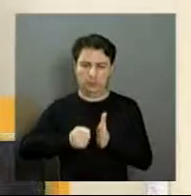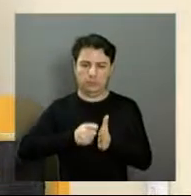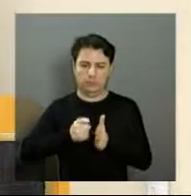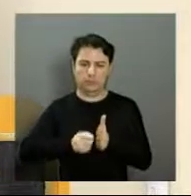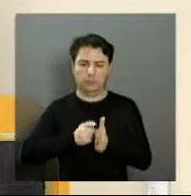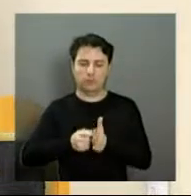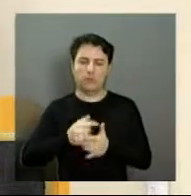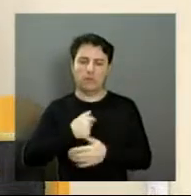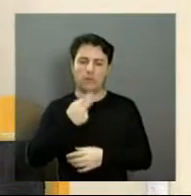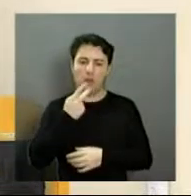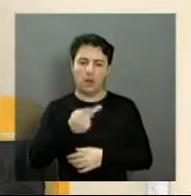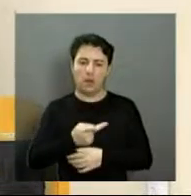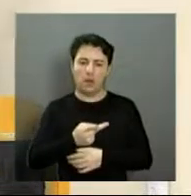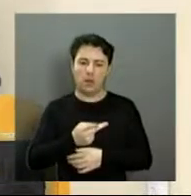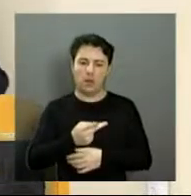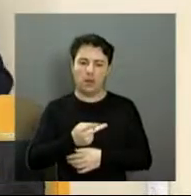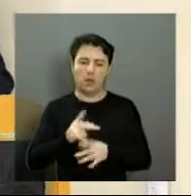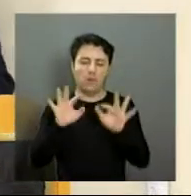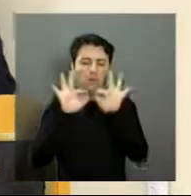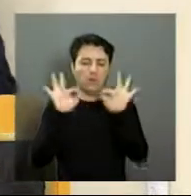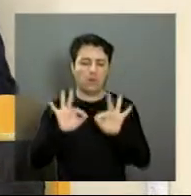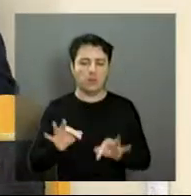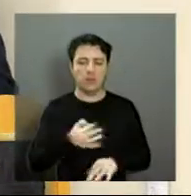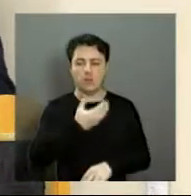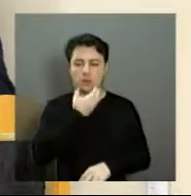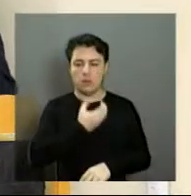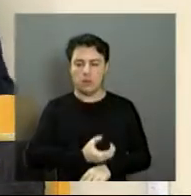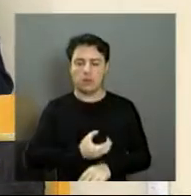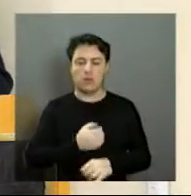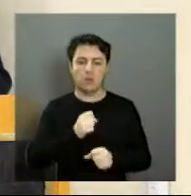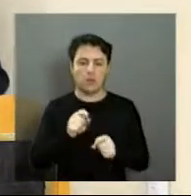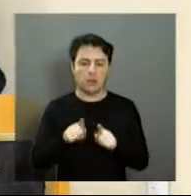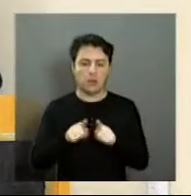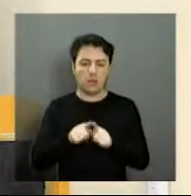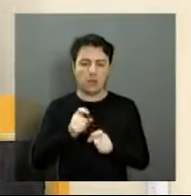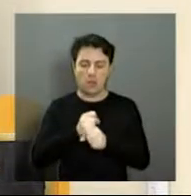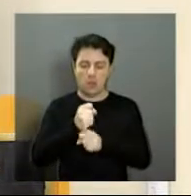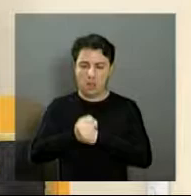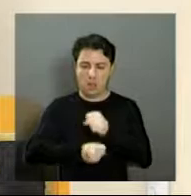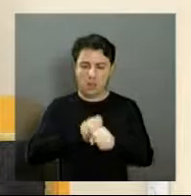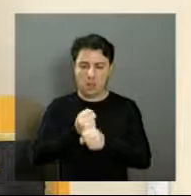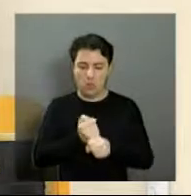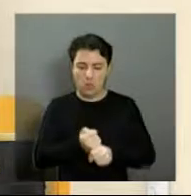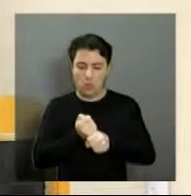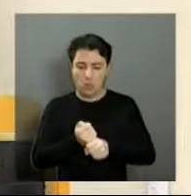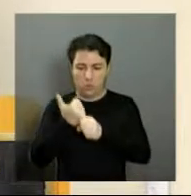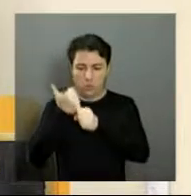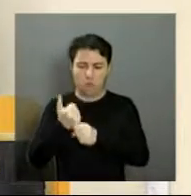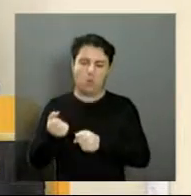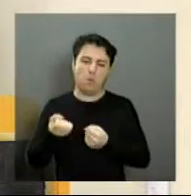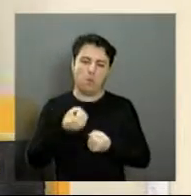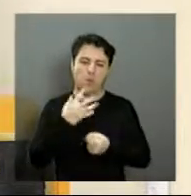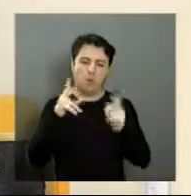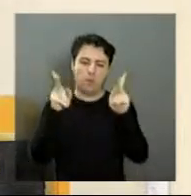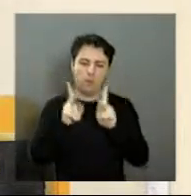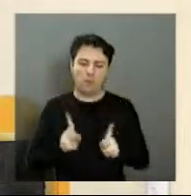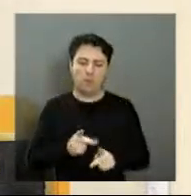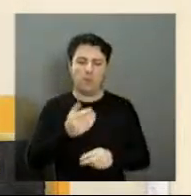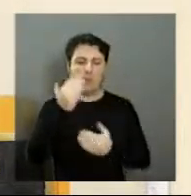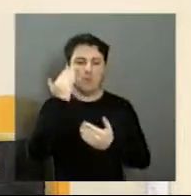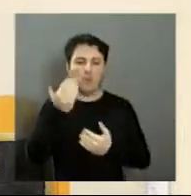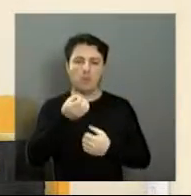nos desejar um feliz Natal e um ano novo com muita esperança e com muita paz. Obrigado e boa noite a todos.